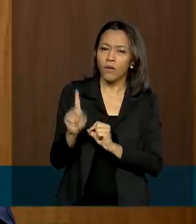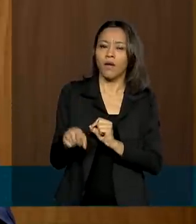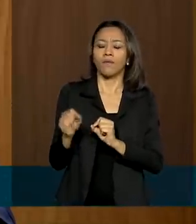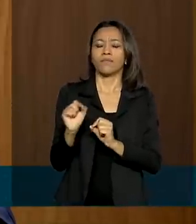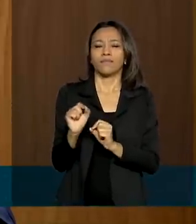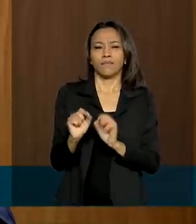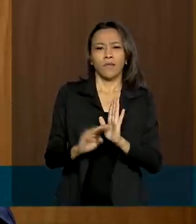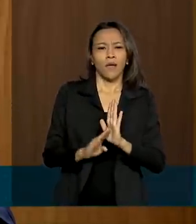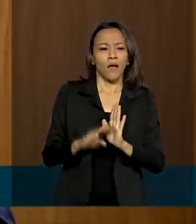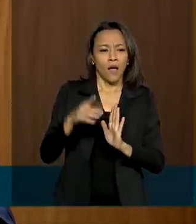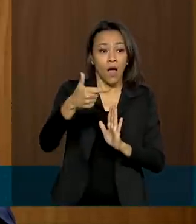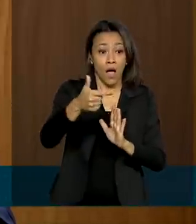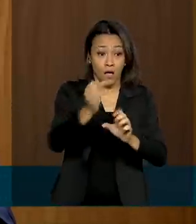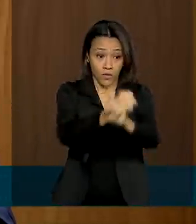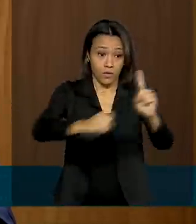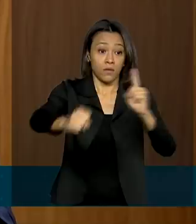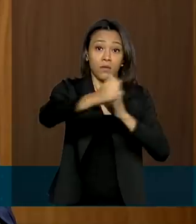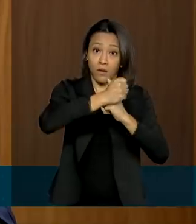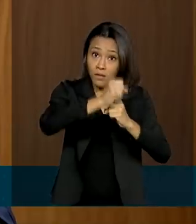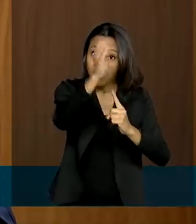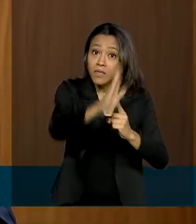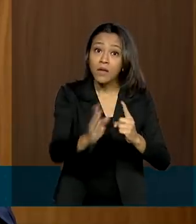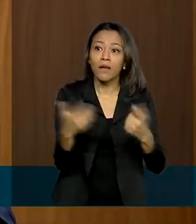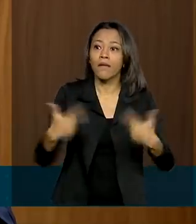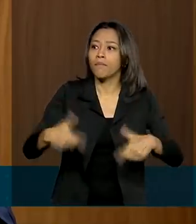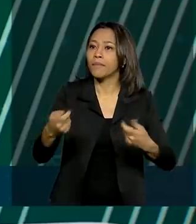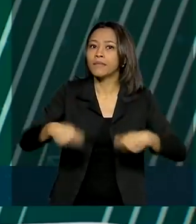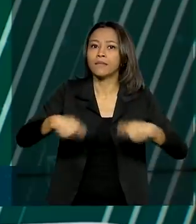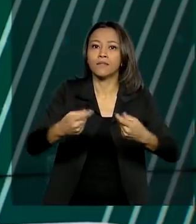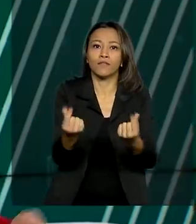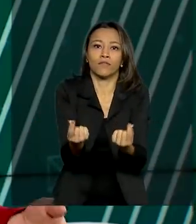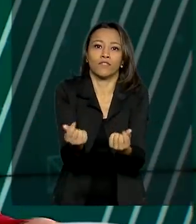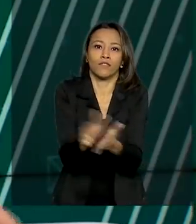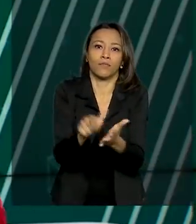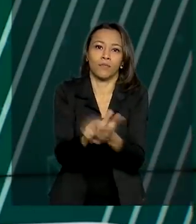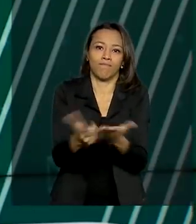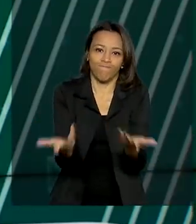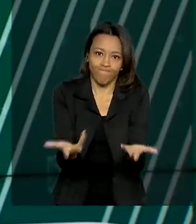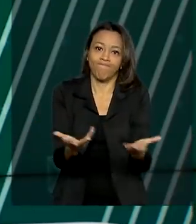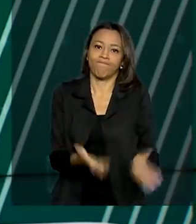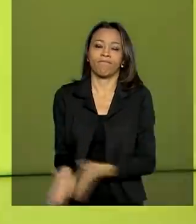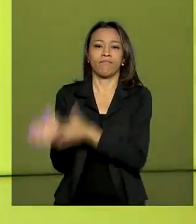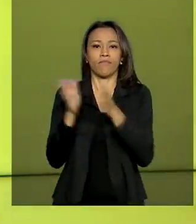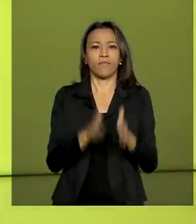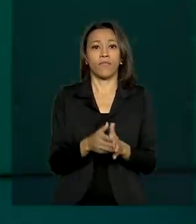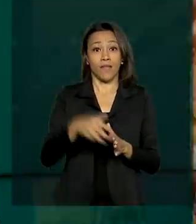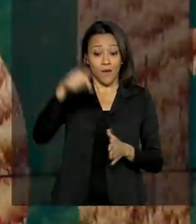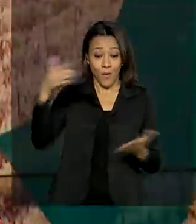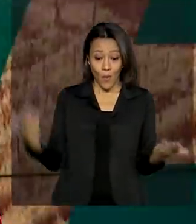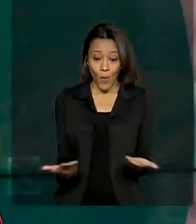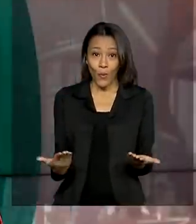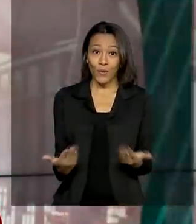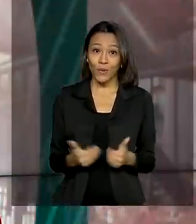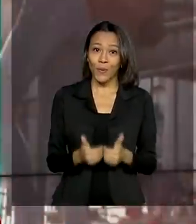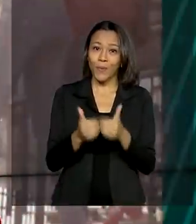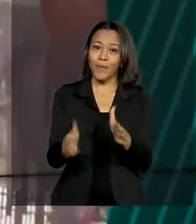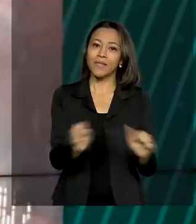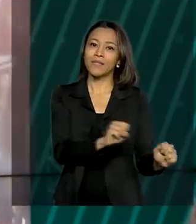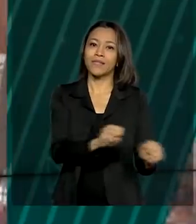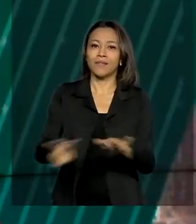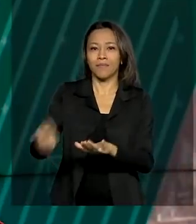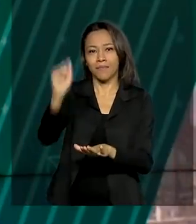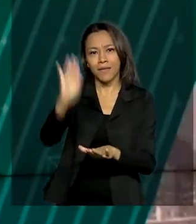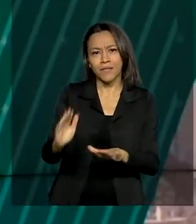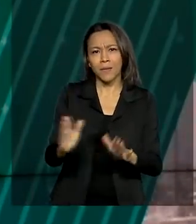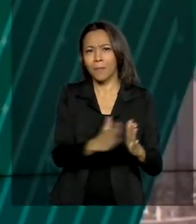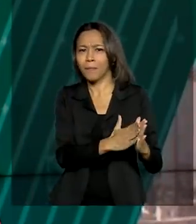da demanda da sociedade brasileira por dinheiro em espécie. E começa hoje a Semana Brasil. Serão 10 dias